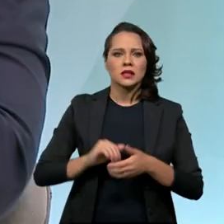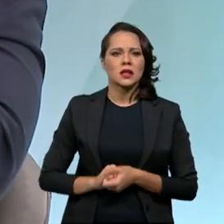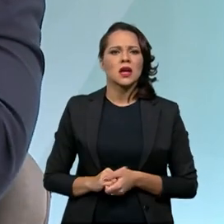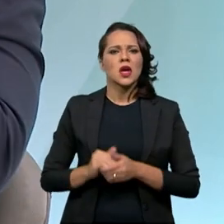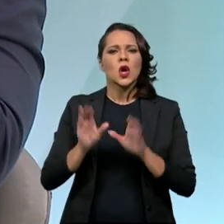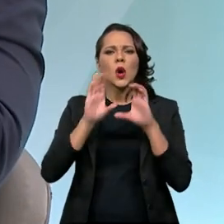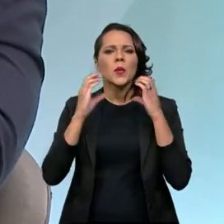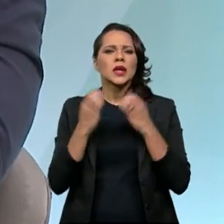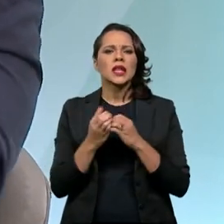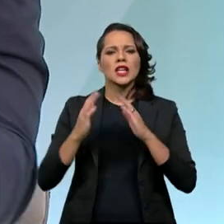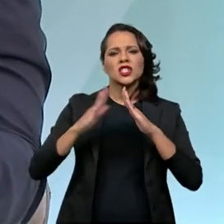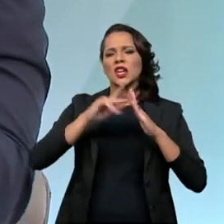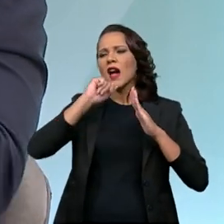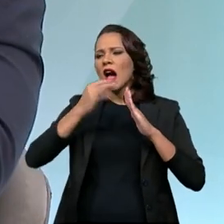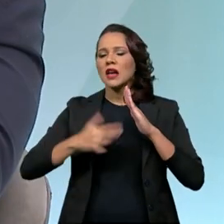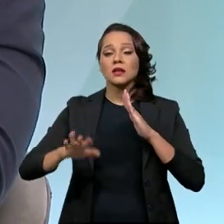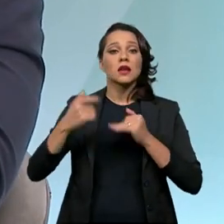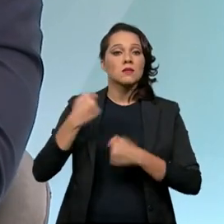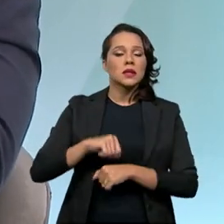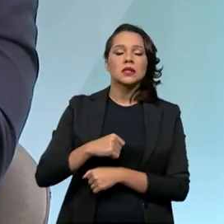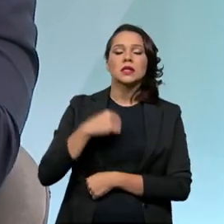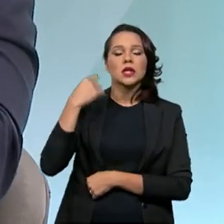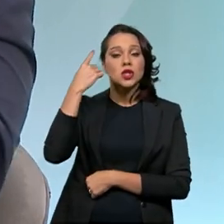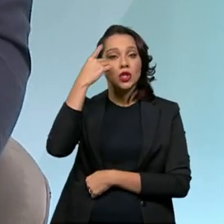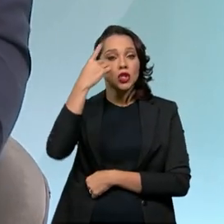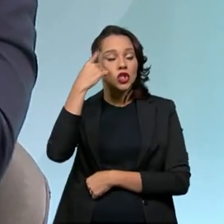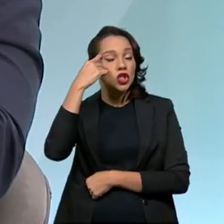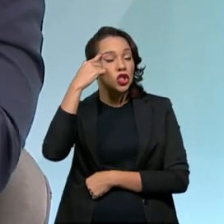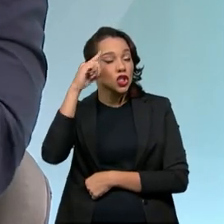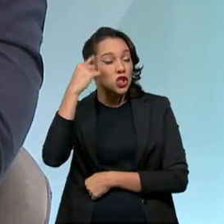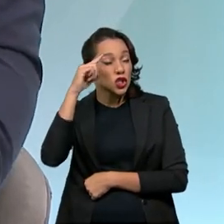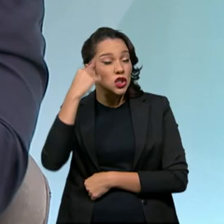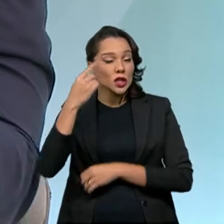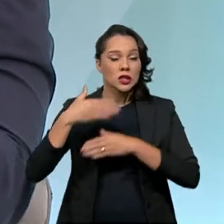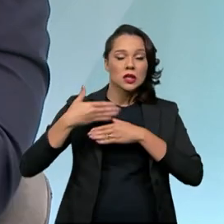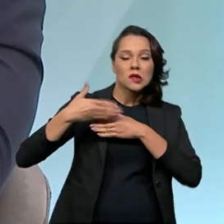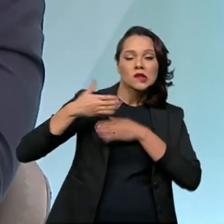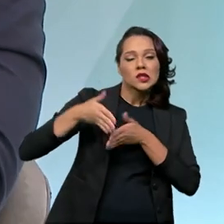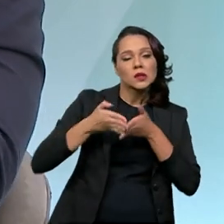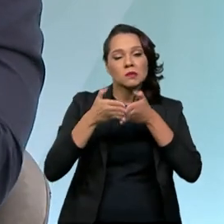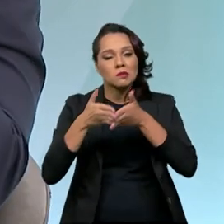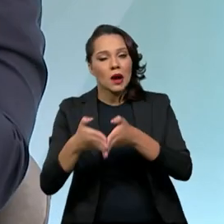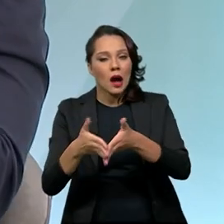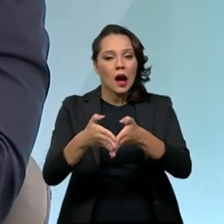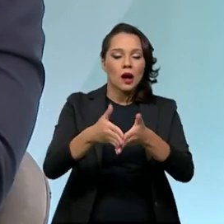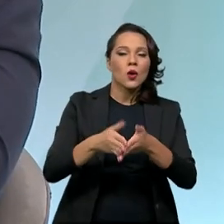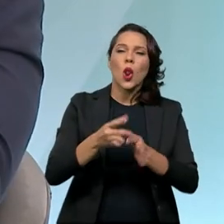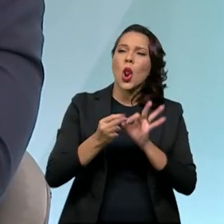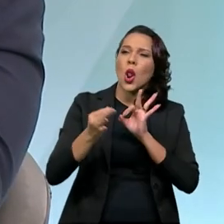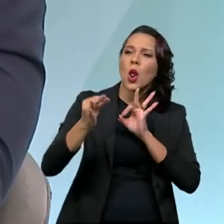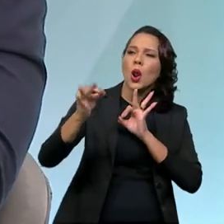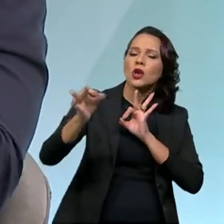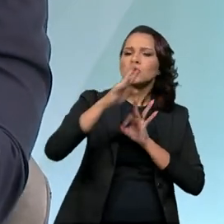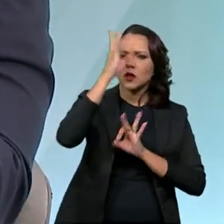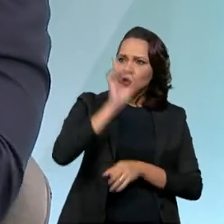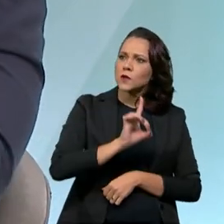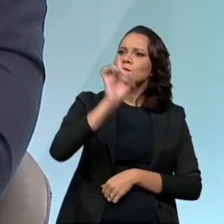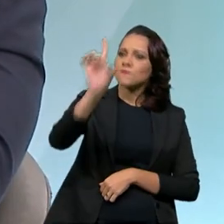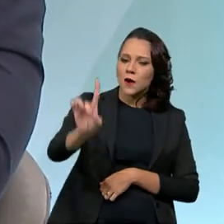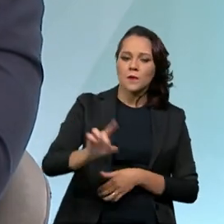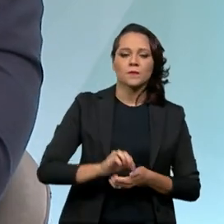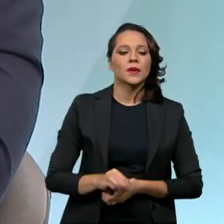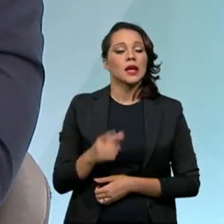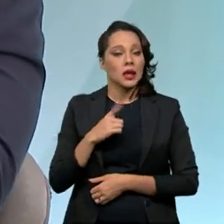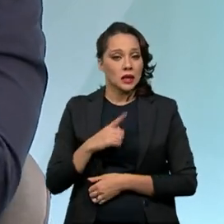ribeirinhas que têm que andar dias de rio, comunidades como no sertão do Ceará e vários outros agentes comunitários de saúde estão lá. E eles